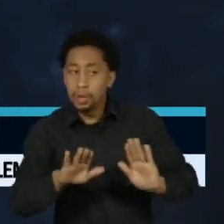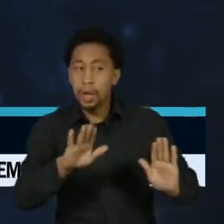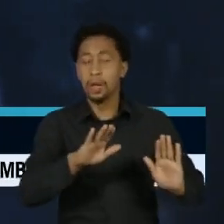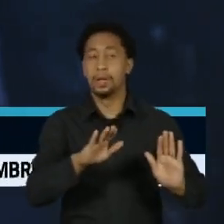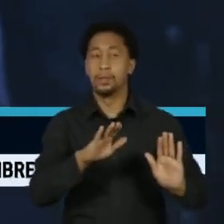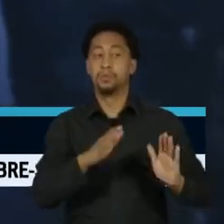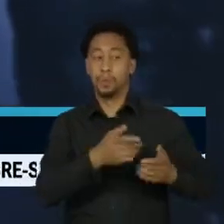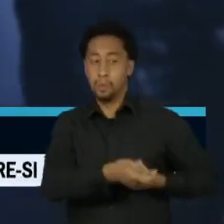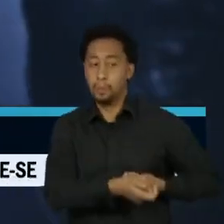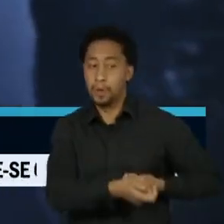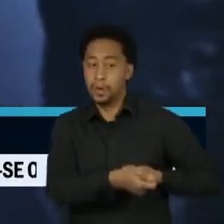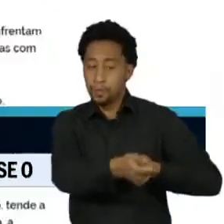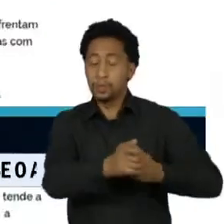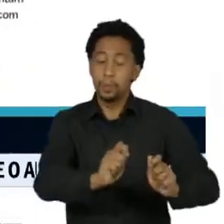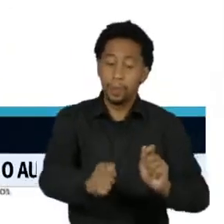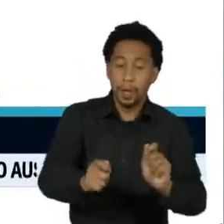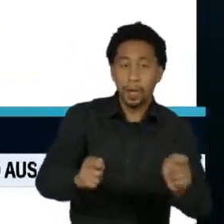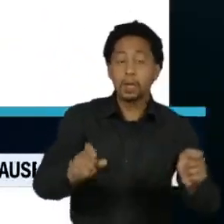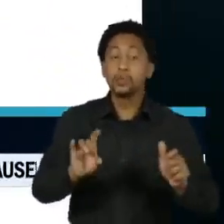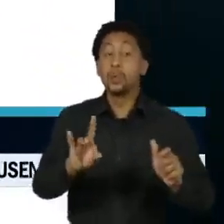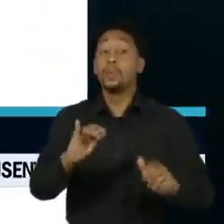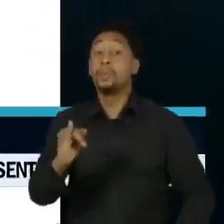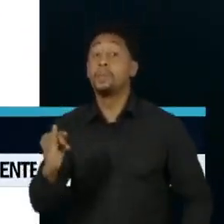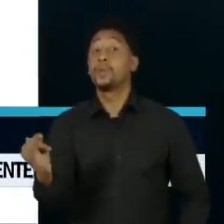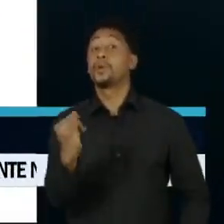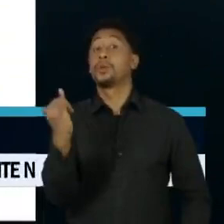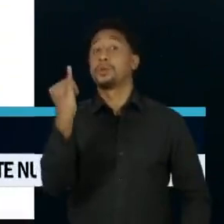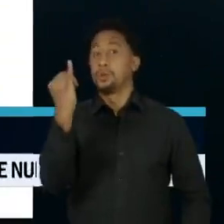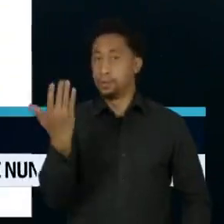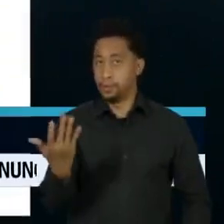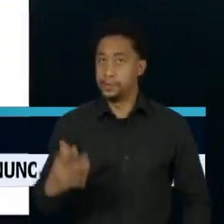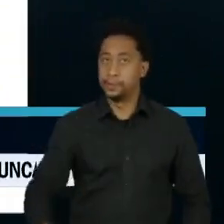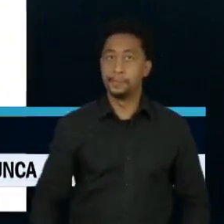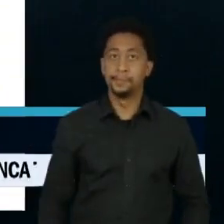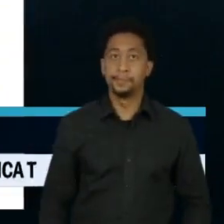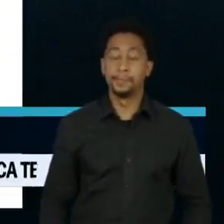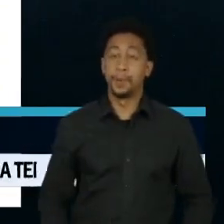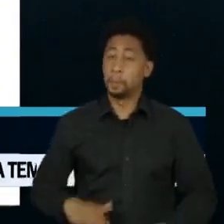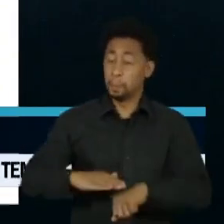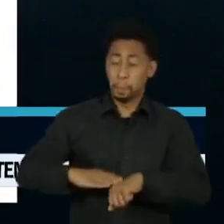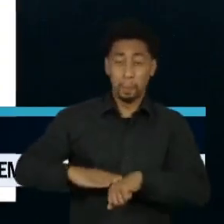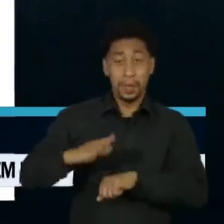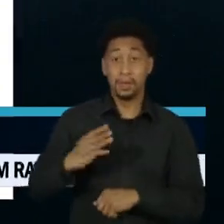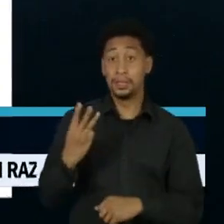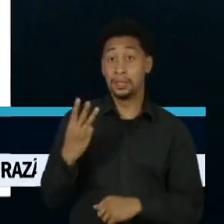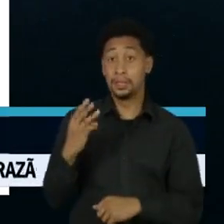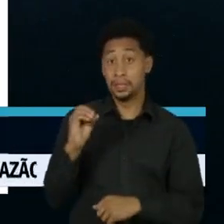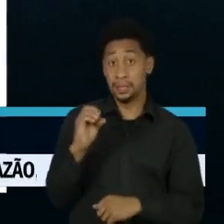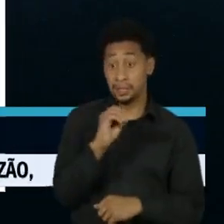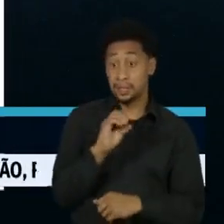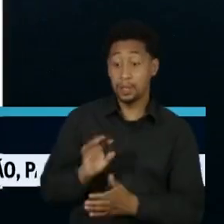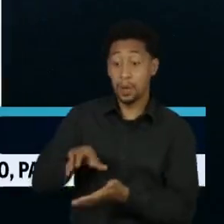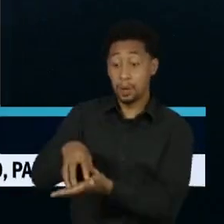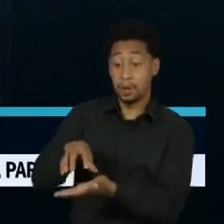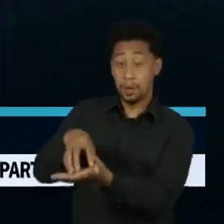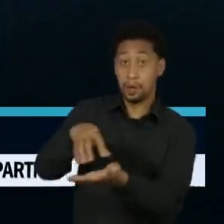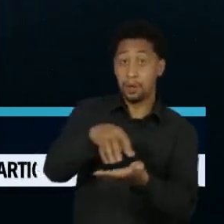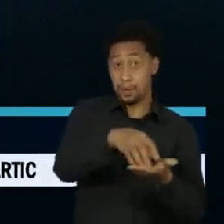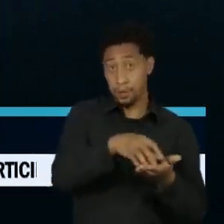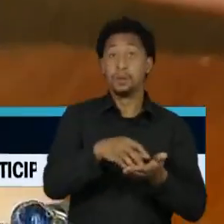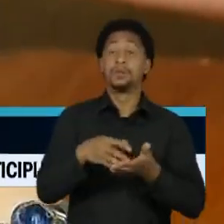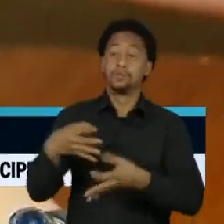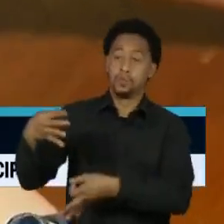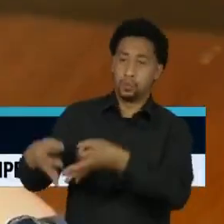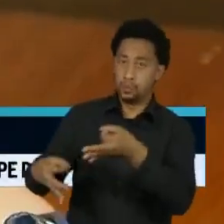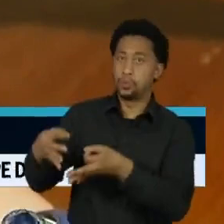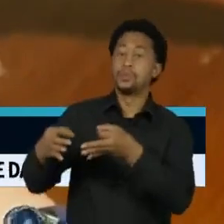apenas com o essencial. Mais de 300 organizações de apoio jurídico aos direitos do consumidor se